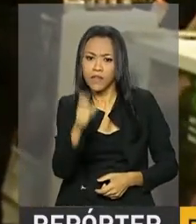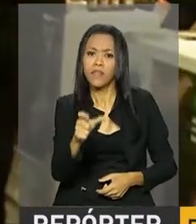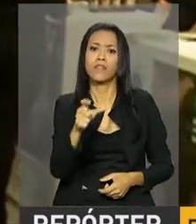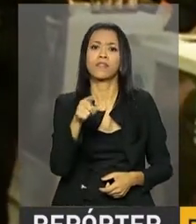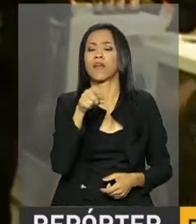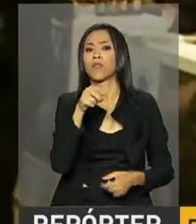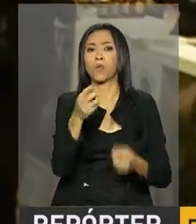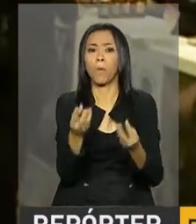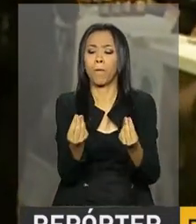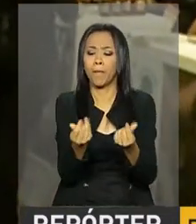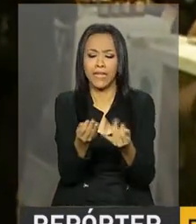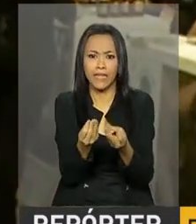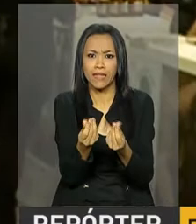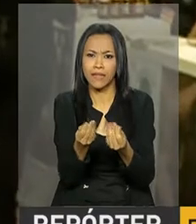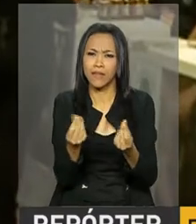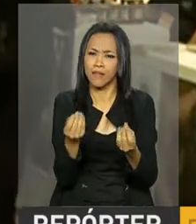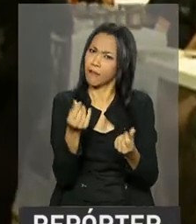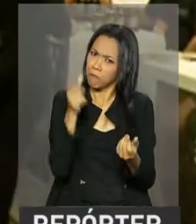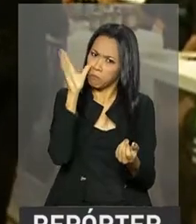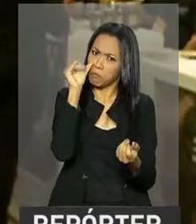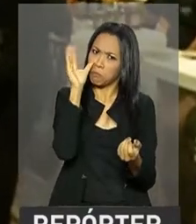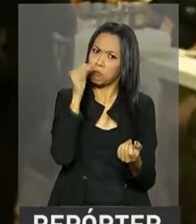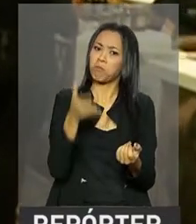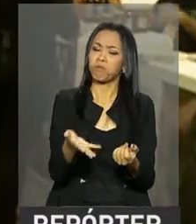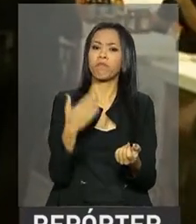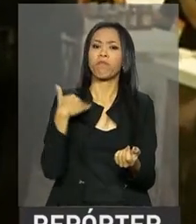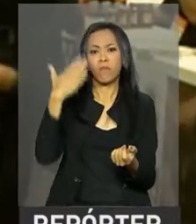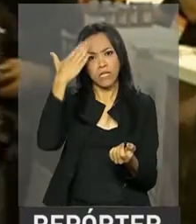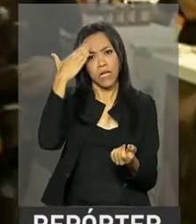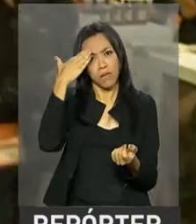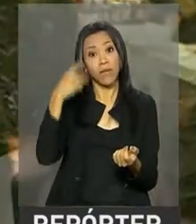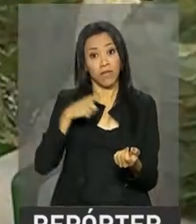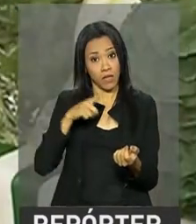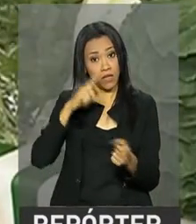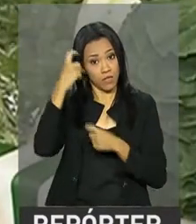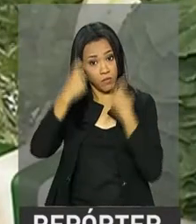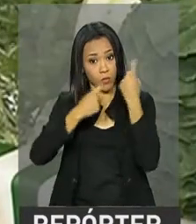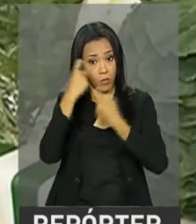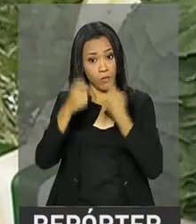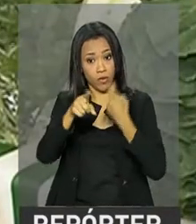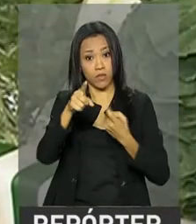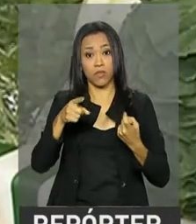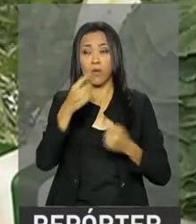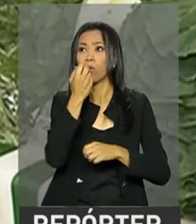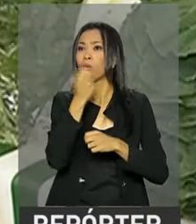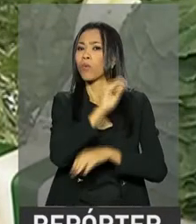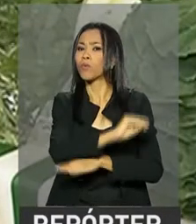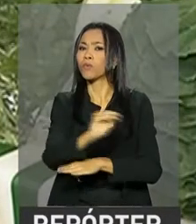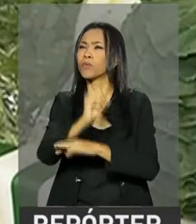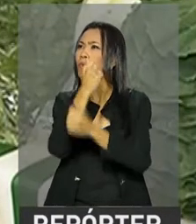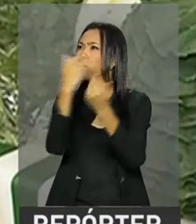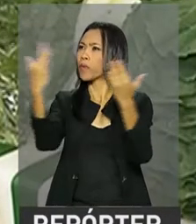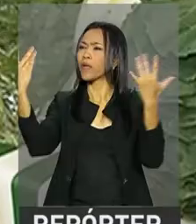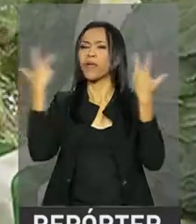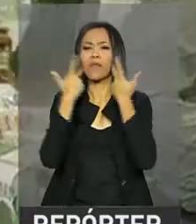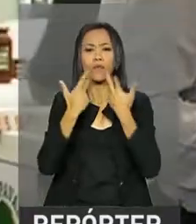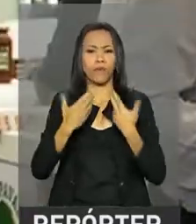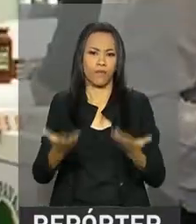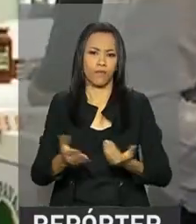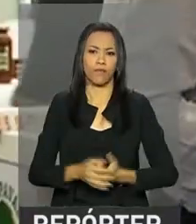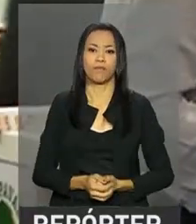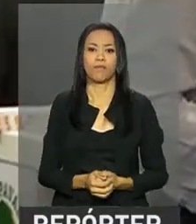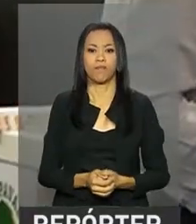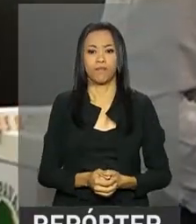tipo de material. É curioso saber que existe essa preocupação com o meio ambiente, que é um produto natural, incrível.